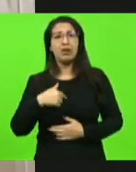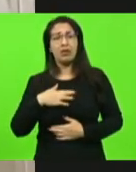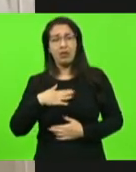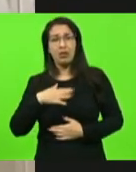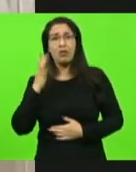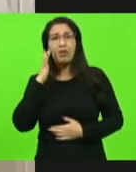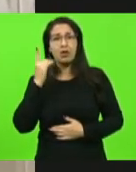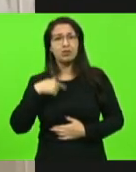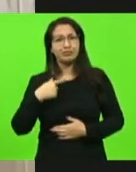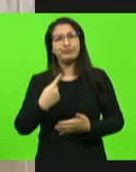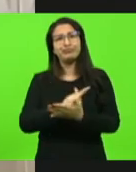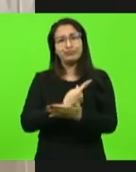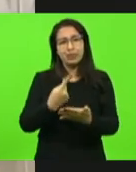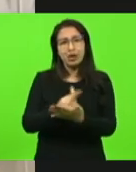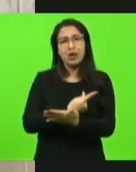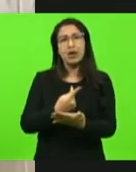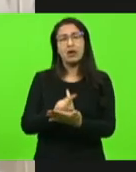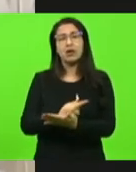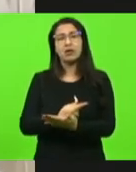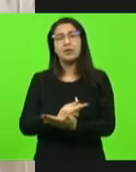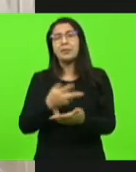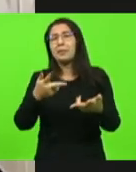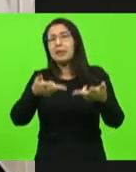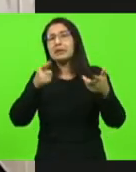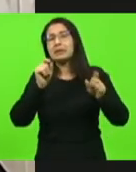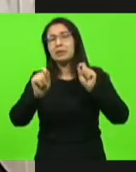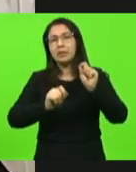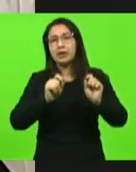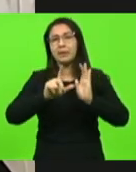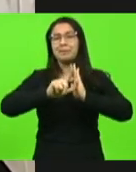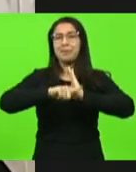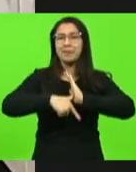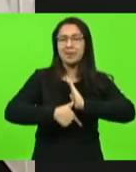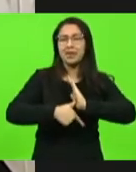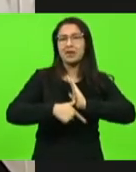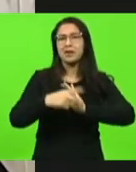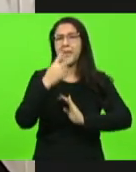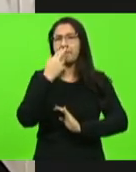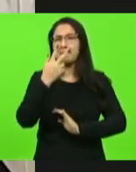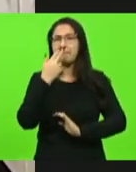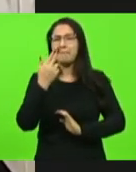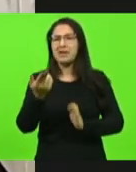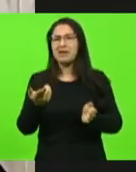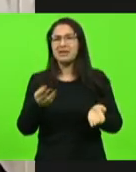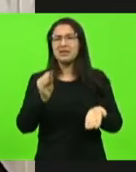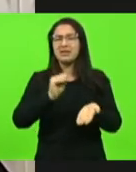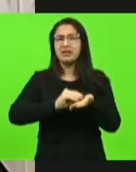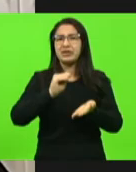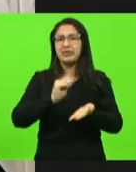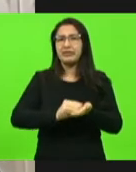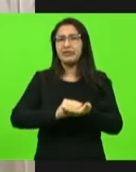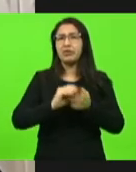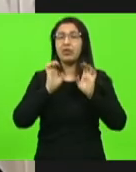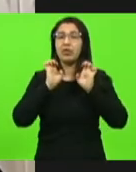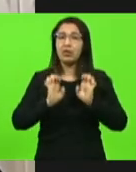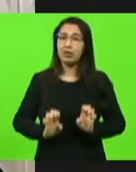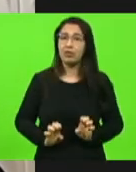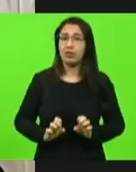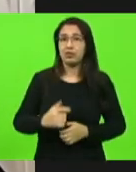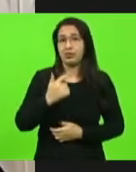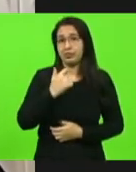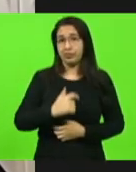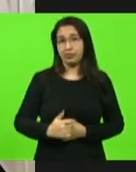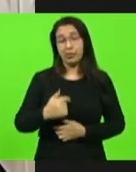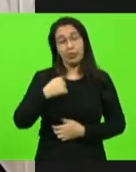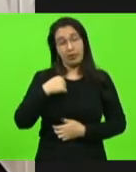Eu consigo enxergar que esse atraso concorre, inclusive, a uma falta de ética para comigo, que sou um parlamentar.